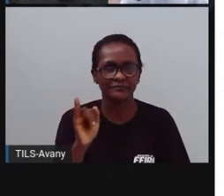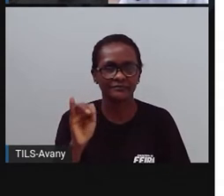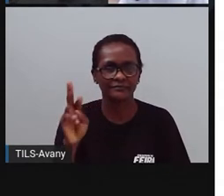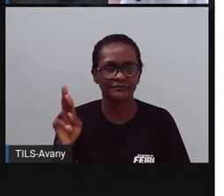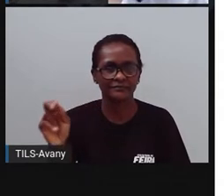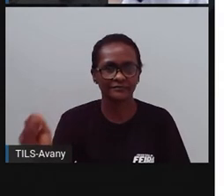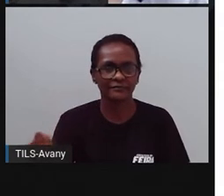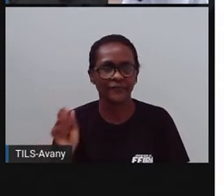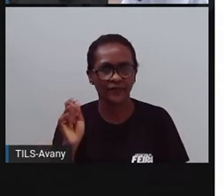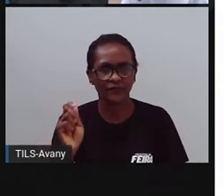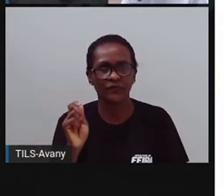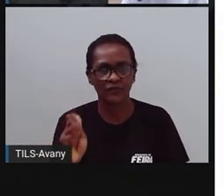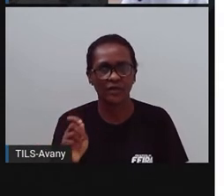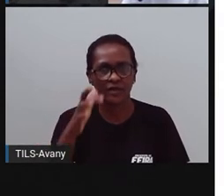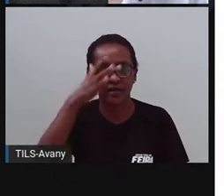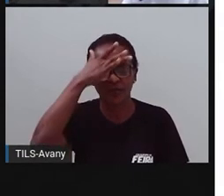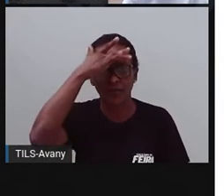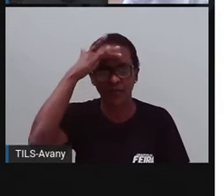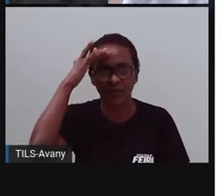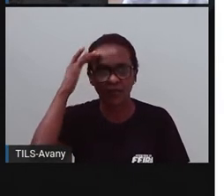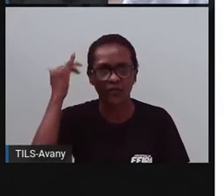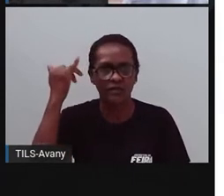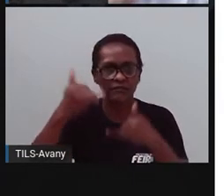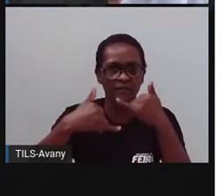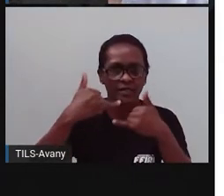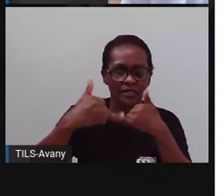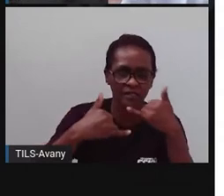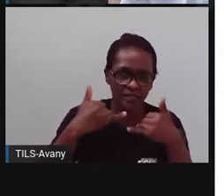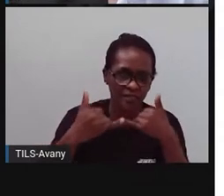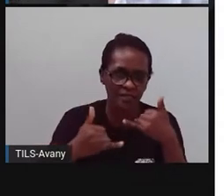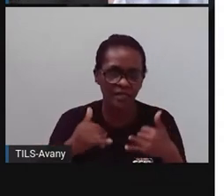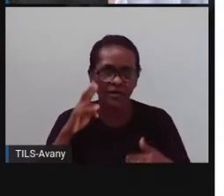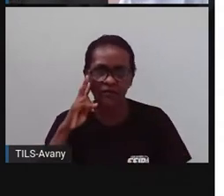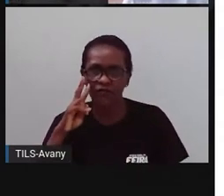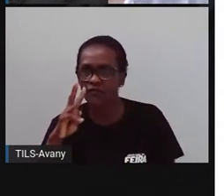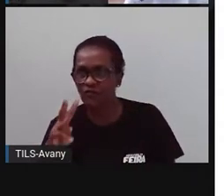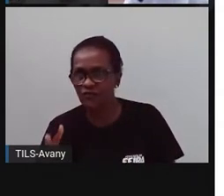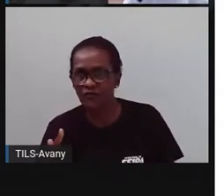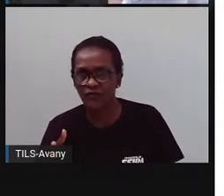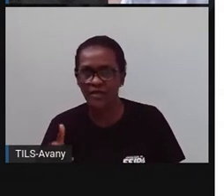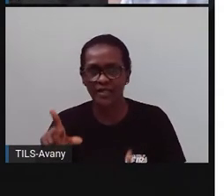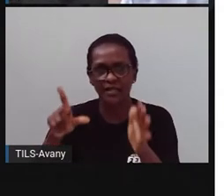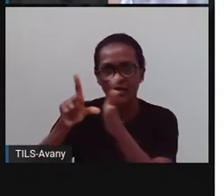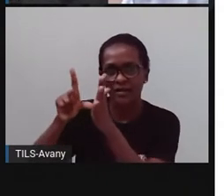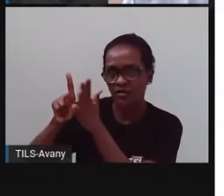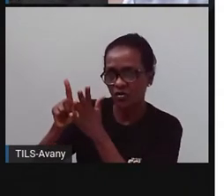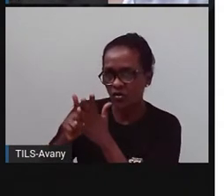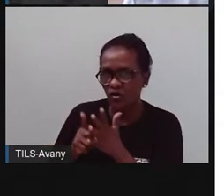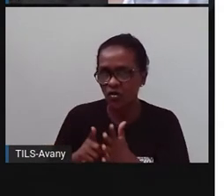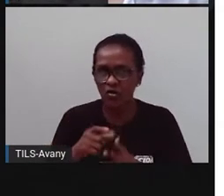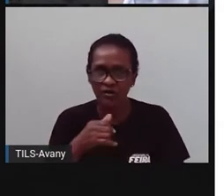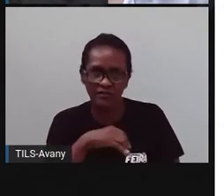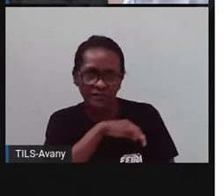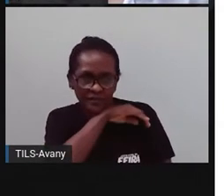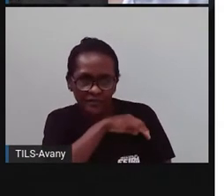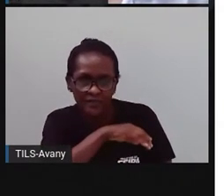aqui da cidade de Feira de Santana é um evento, assim, esperadíssimo, né? Não só pelos